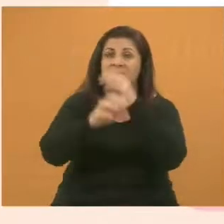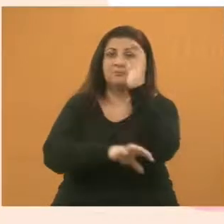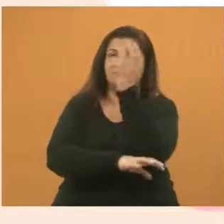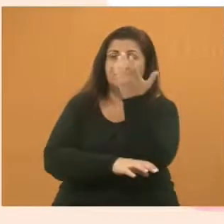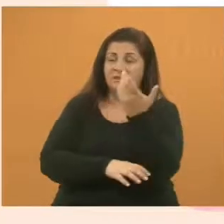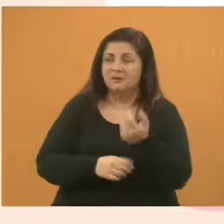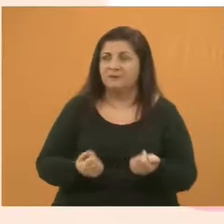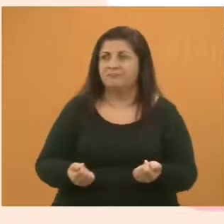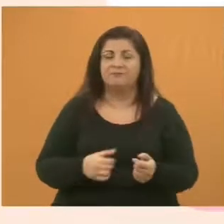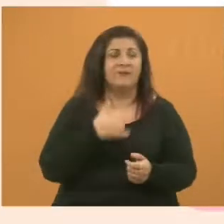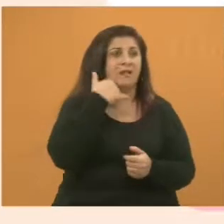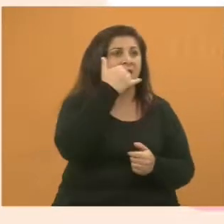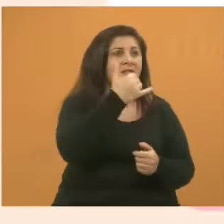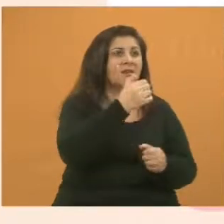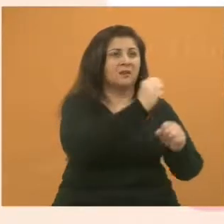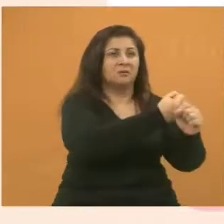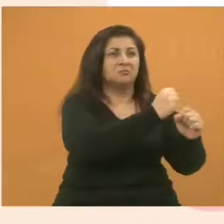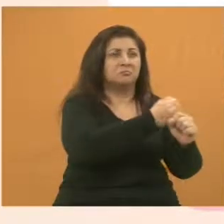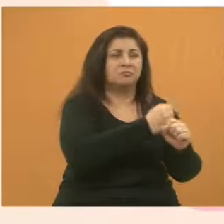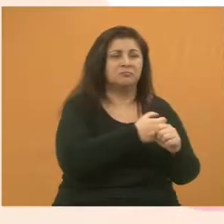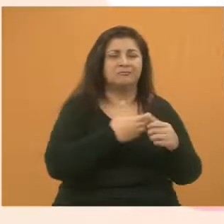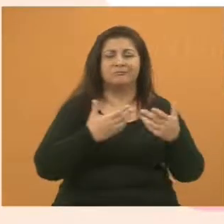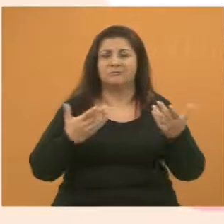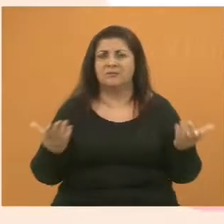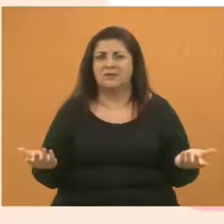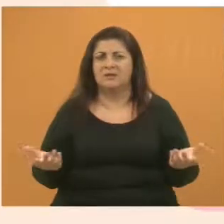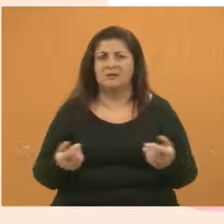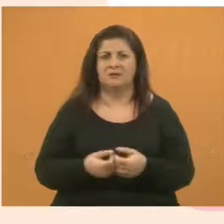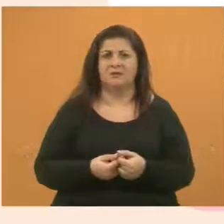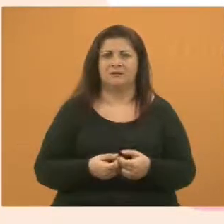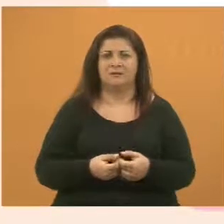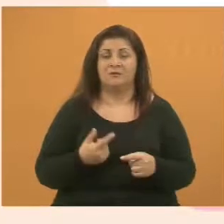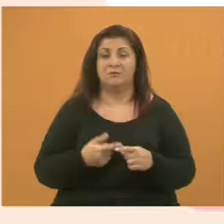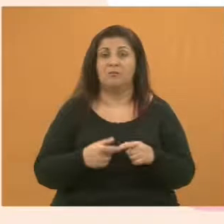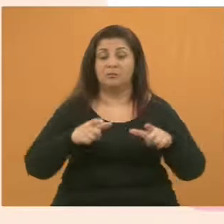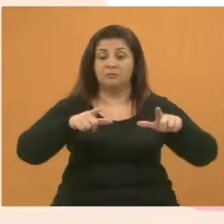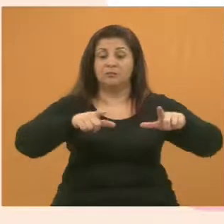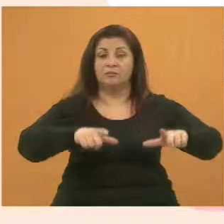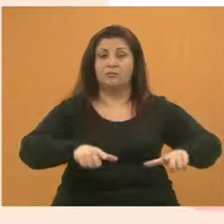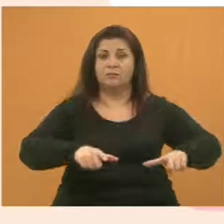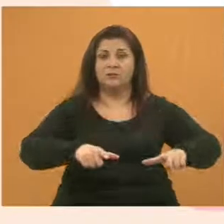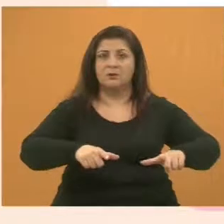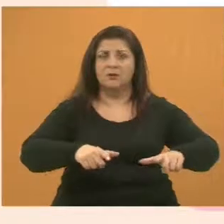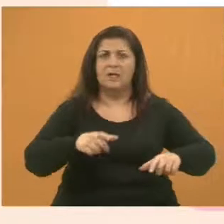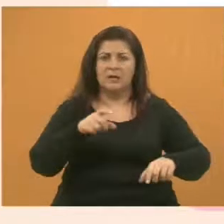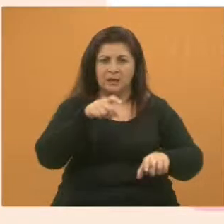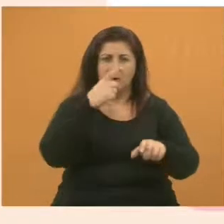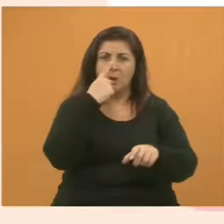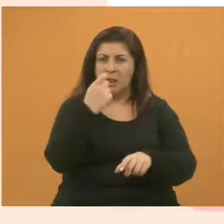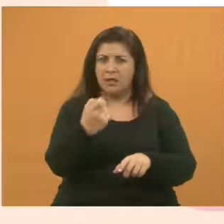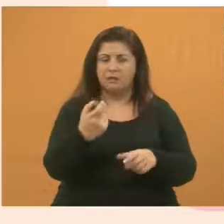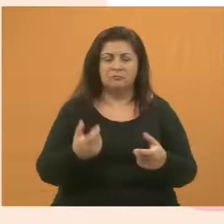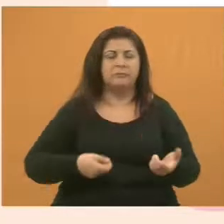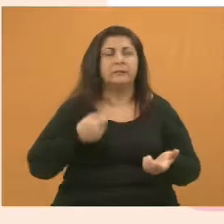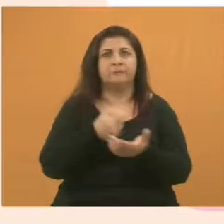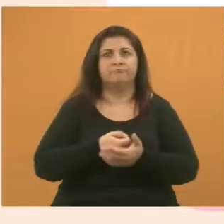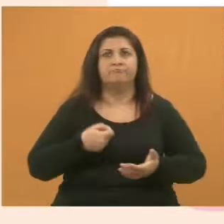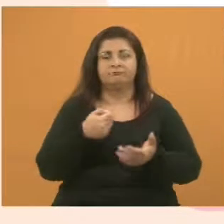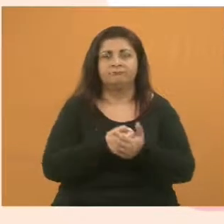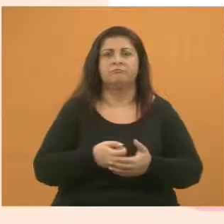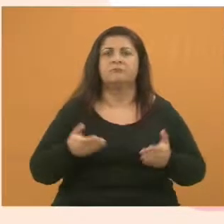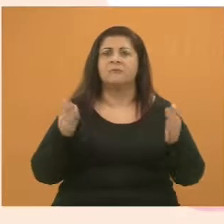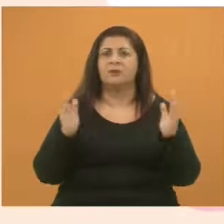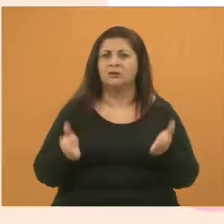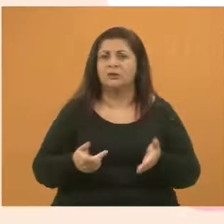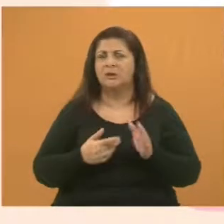ambiente. Liga na infraestrutura, fala que não é na infraestrutura. Justamente pela localização do entulho. E nós vamos aí lutando. Já fizemos